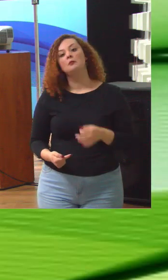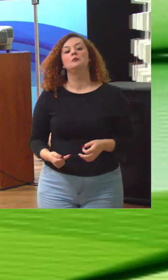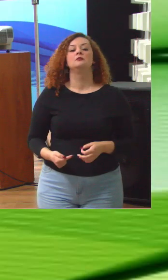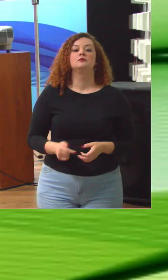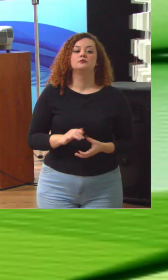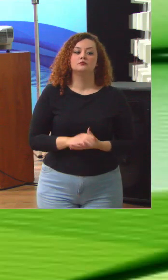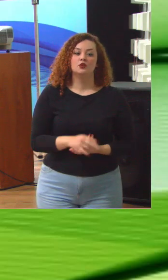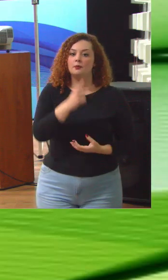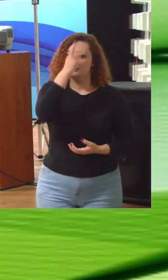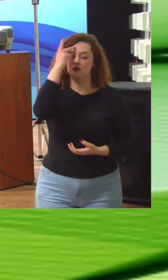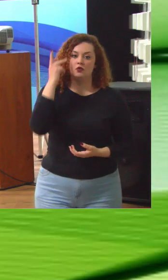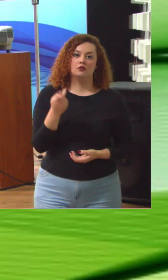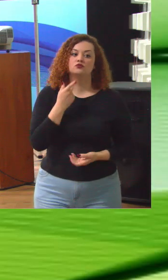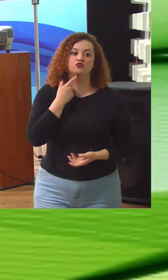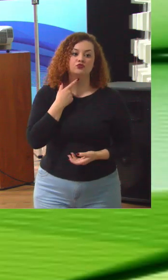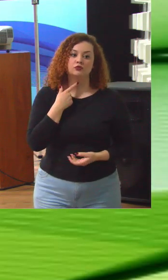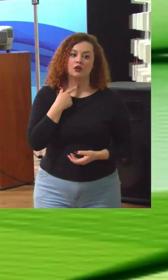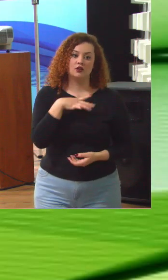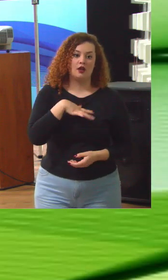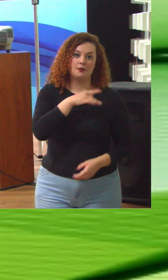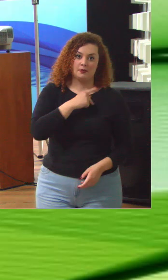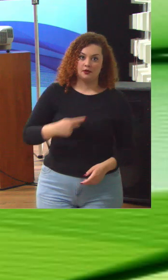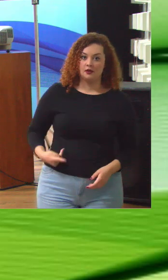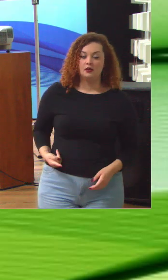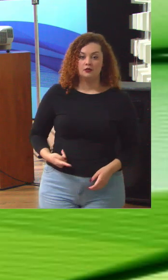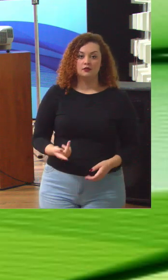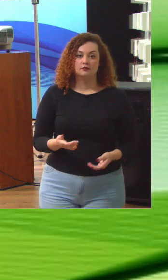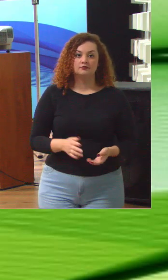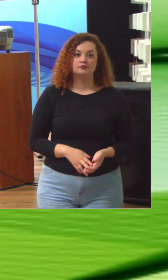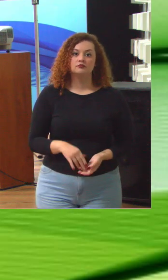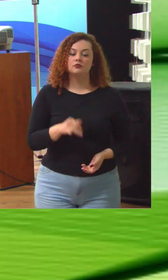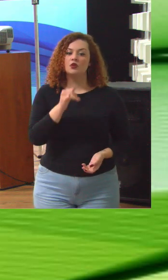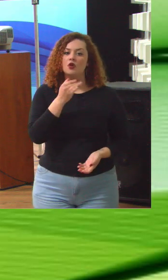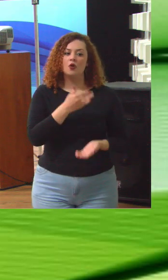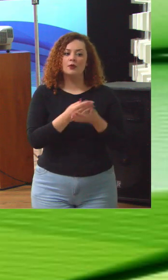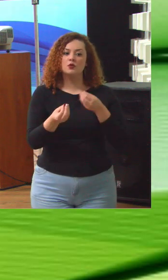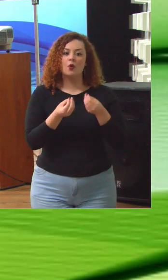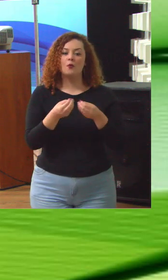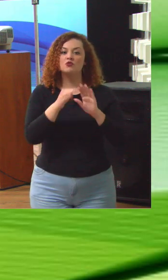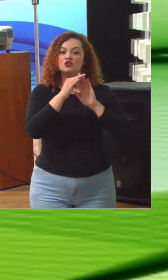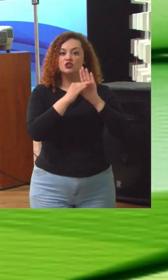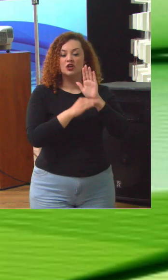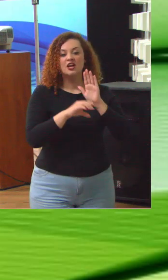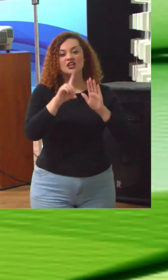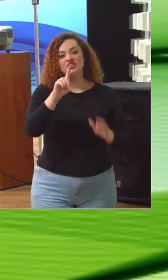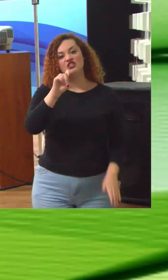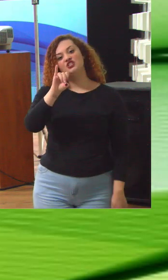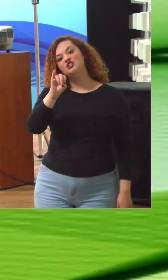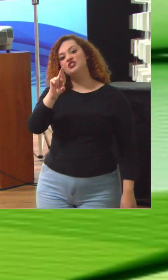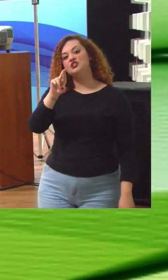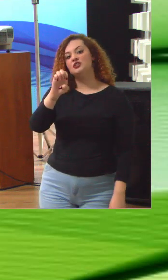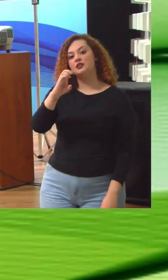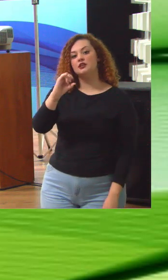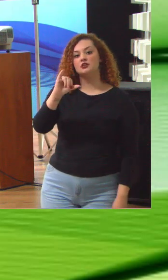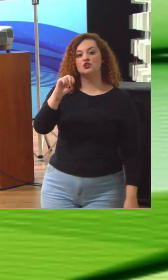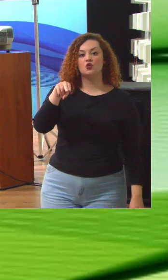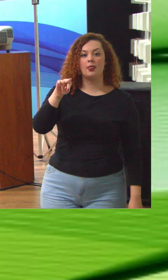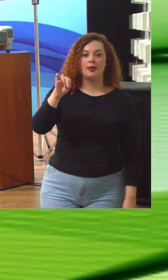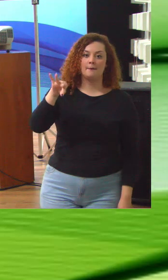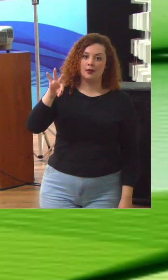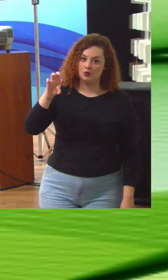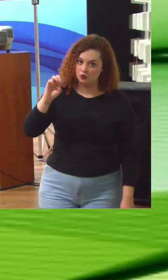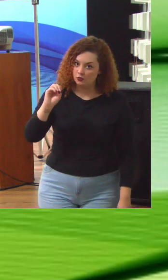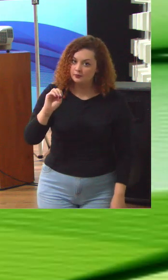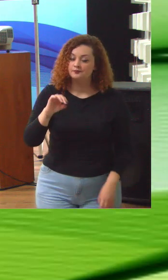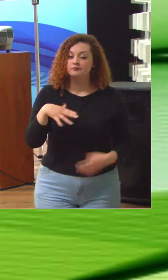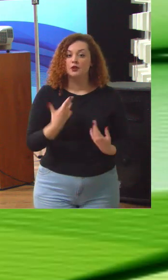presidência da república tudo isso entra como demanda por direcionamento onde é que nós devemos chegar e